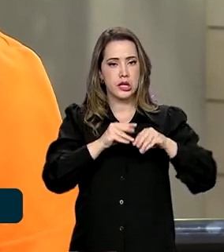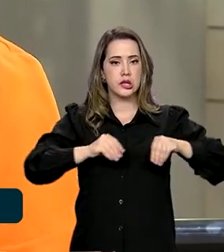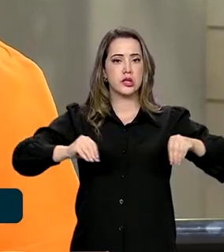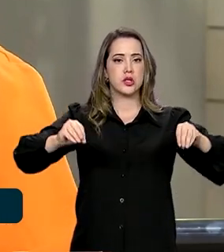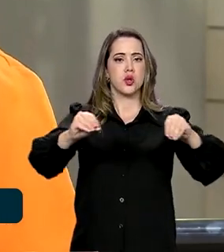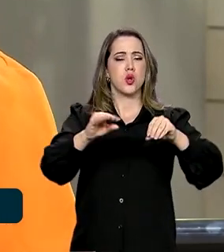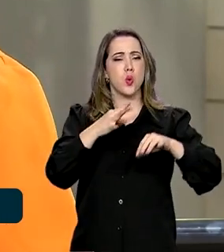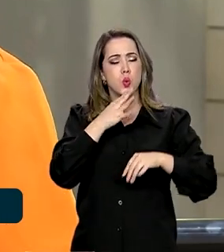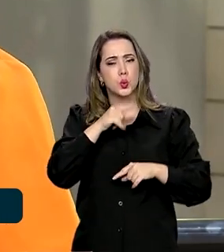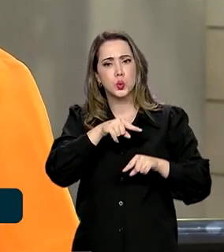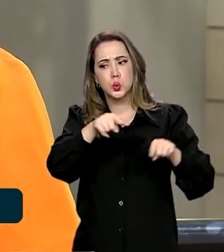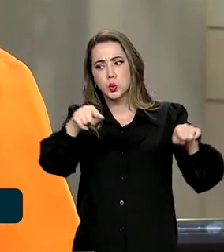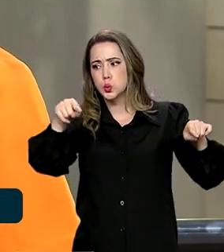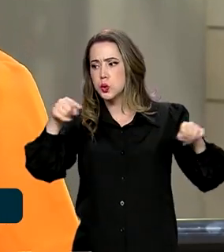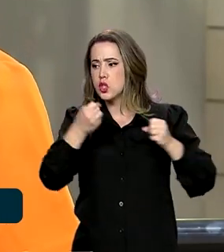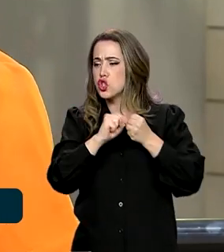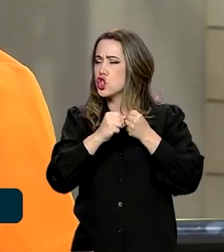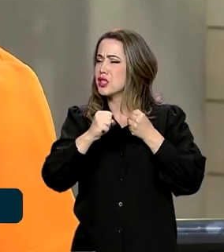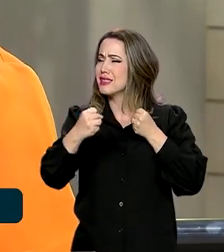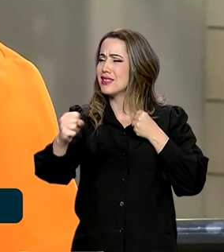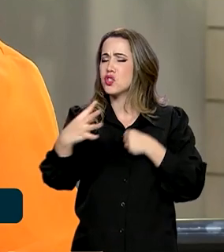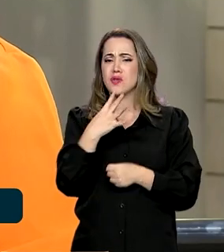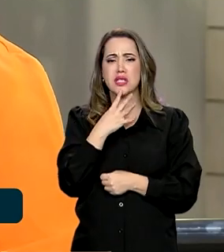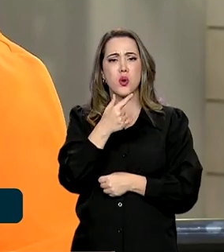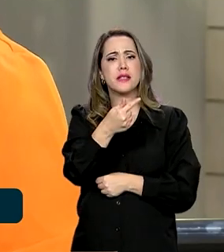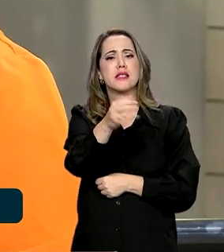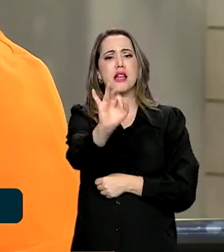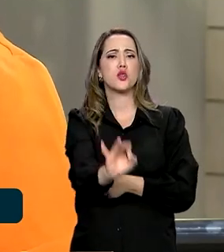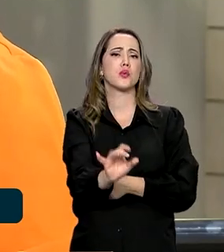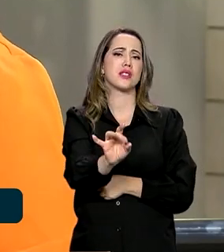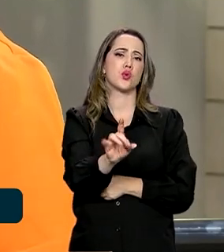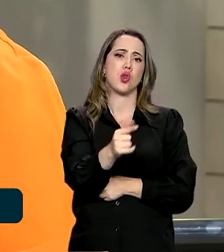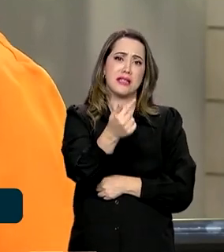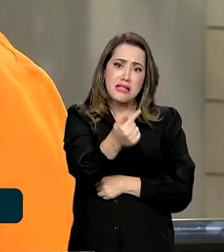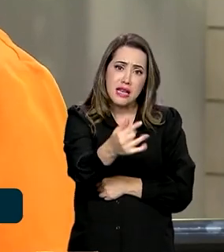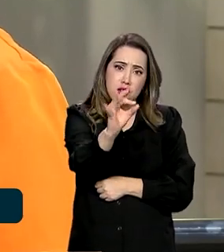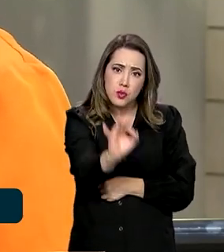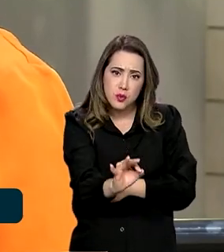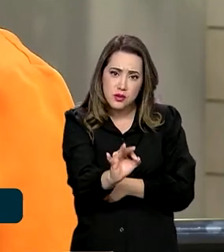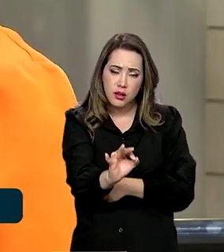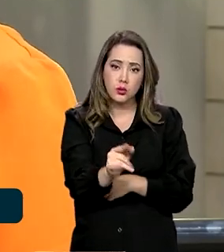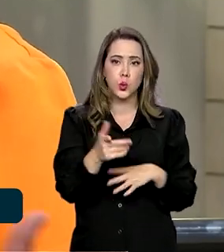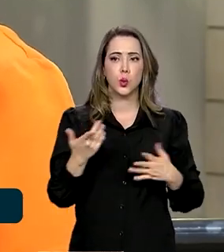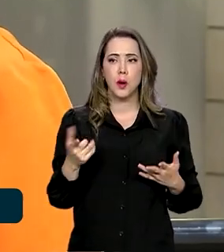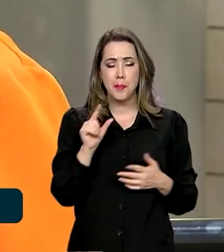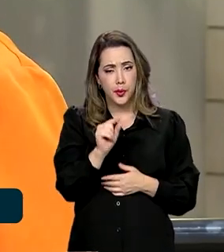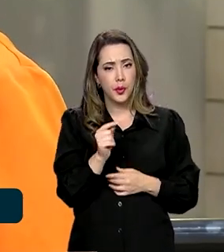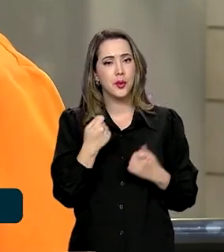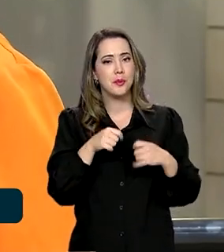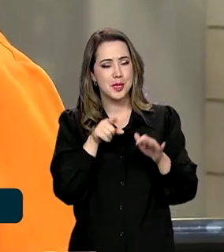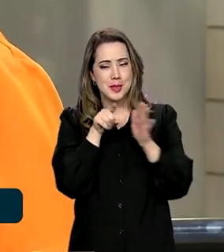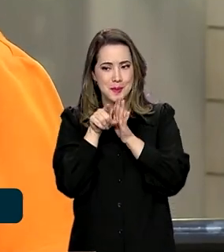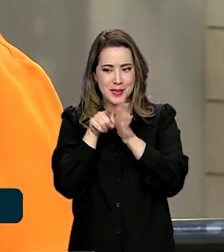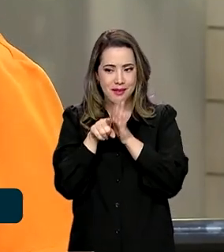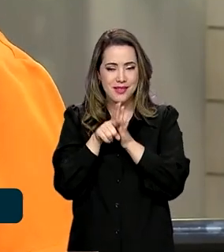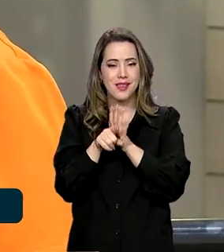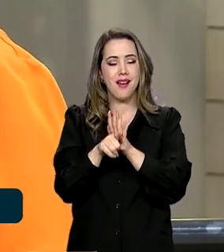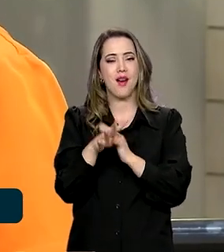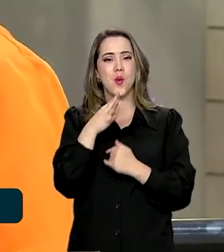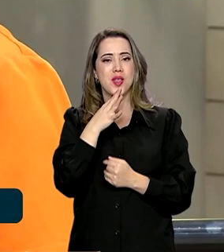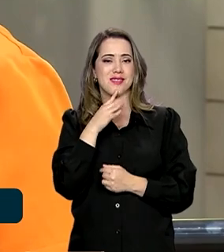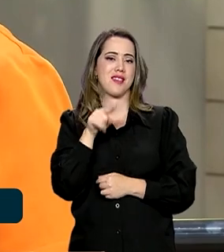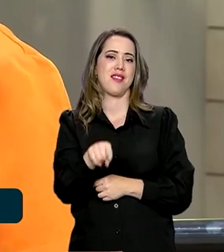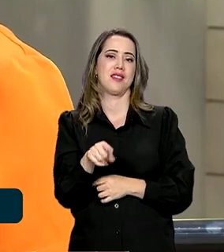conhecer 7% da biodiversidade é sinal de que é algo a ser explorado, né? A ser cada vez mais conhecido. E